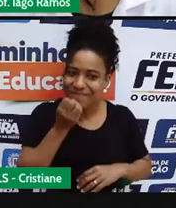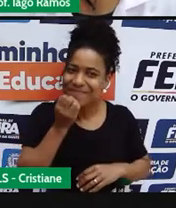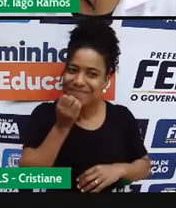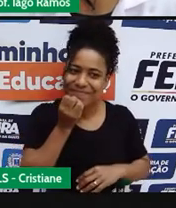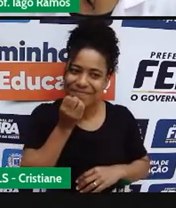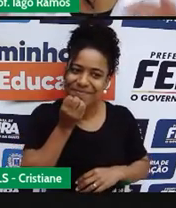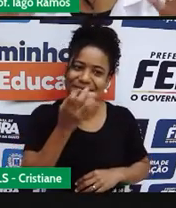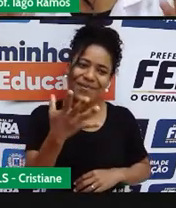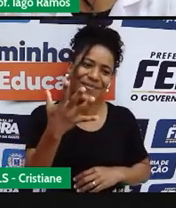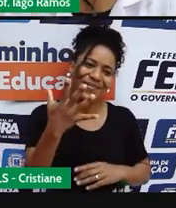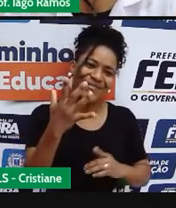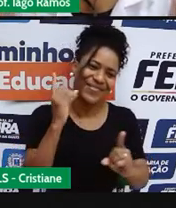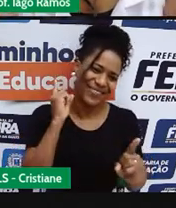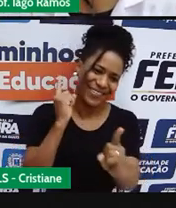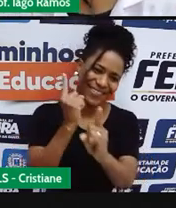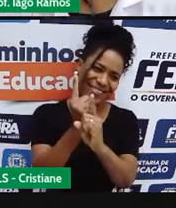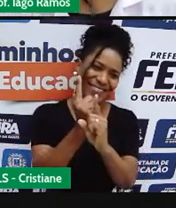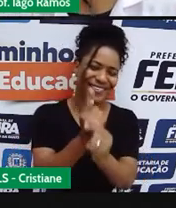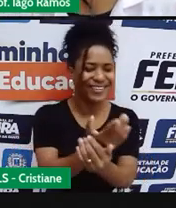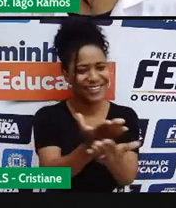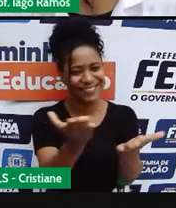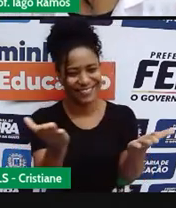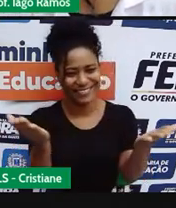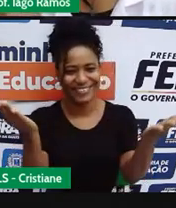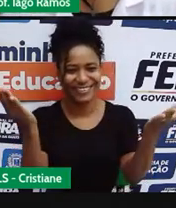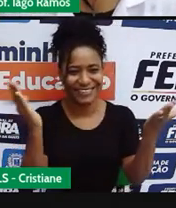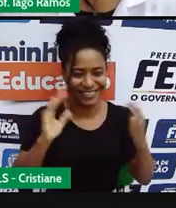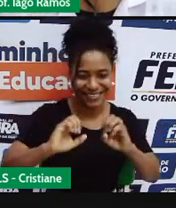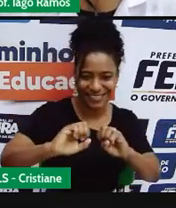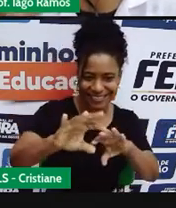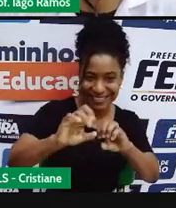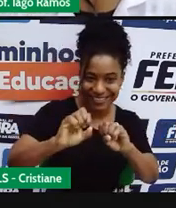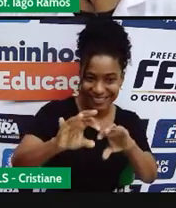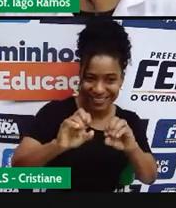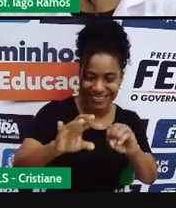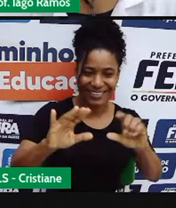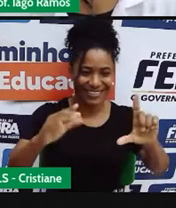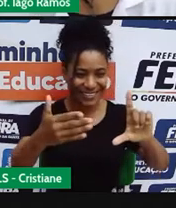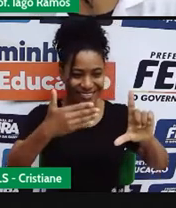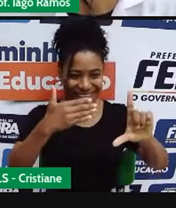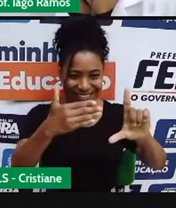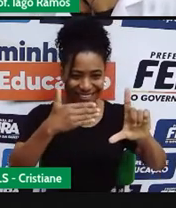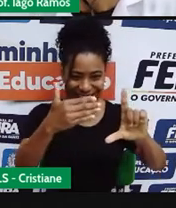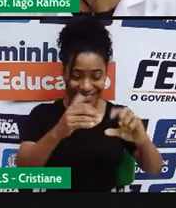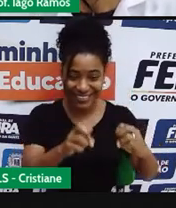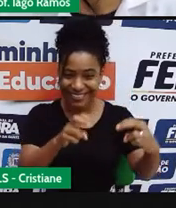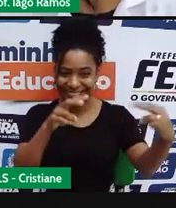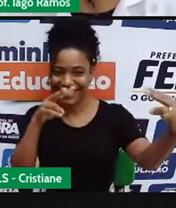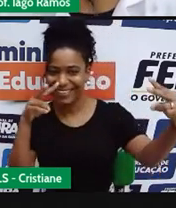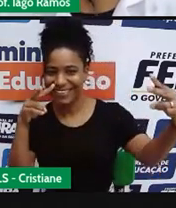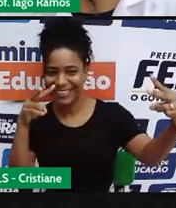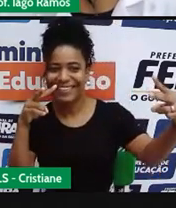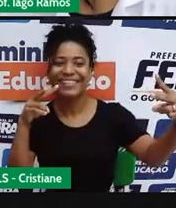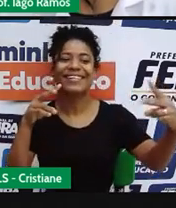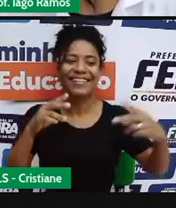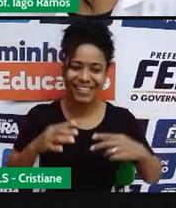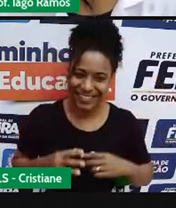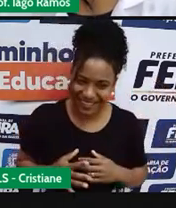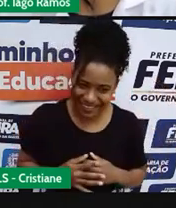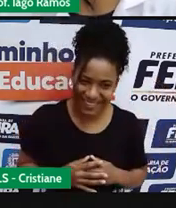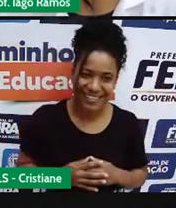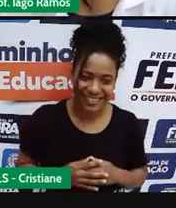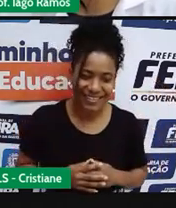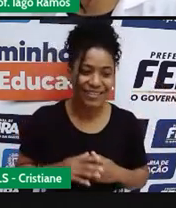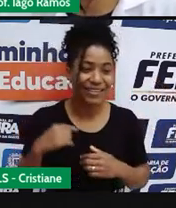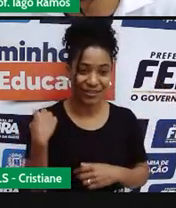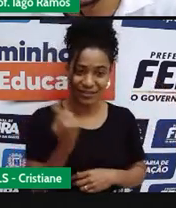mim, mais uma vez, estar aqui com você, aí do outro lado da tela, mas vamos aprender